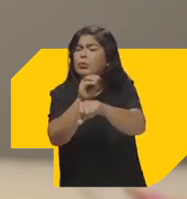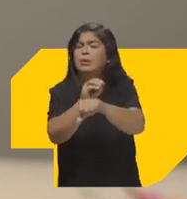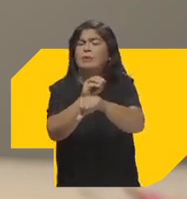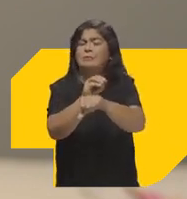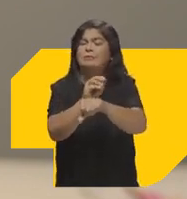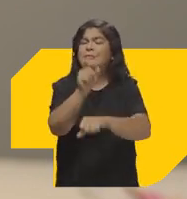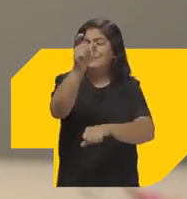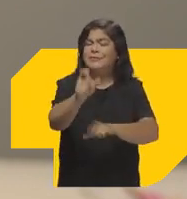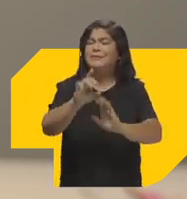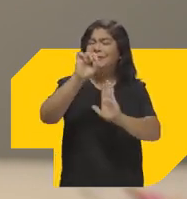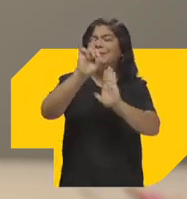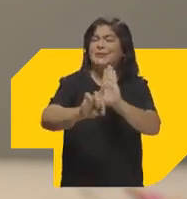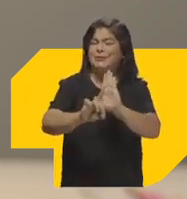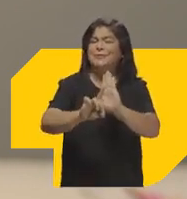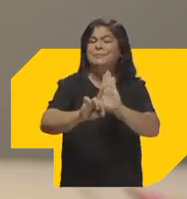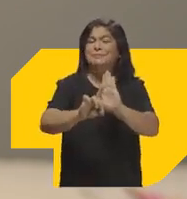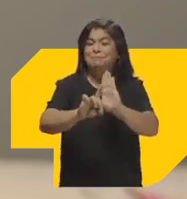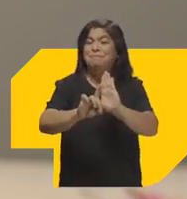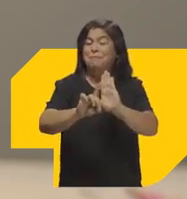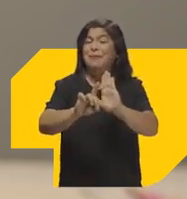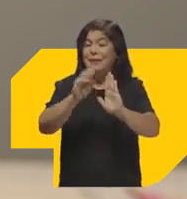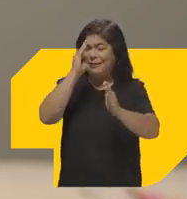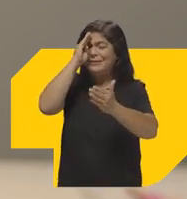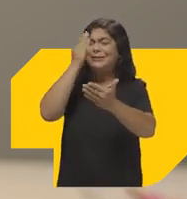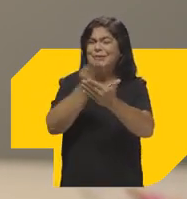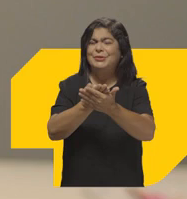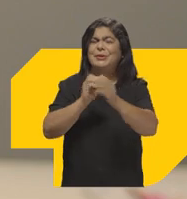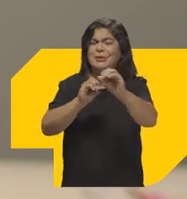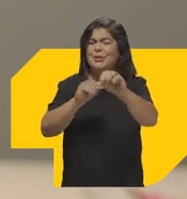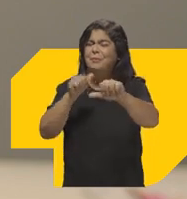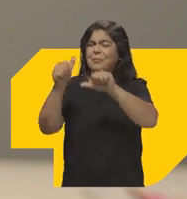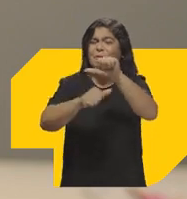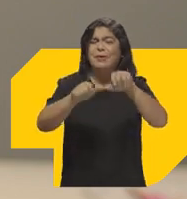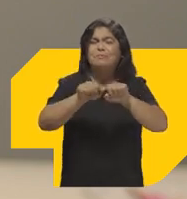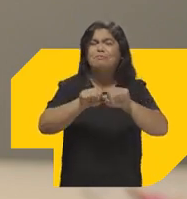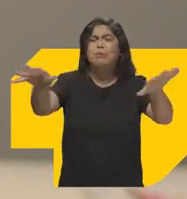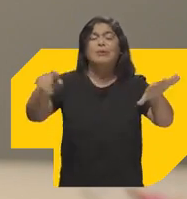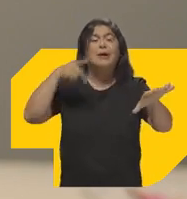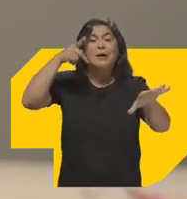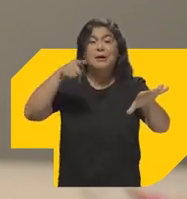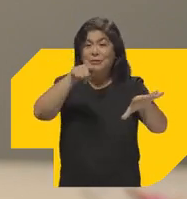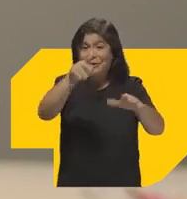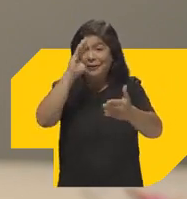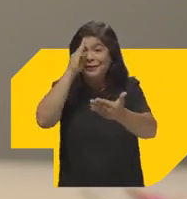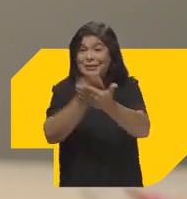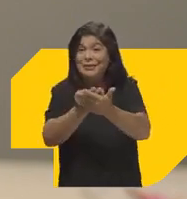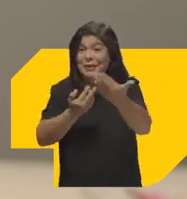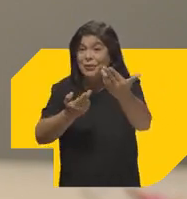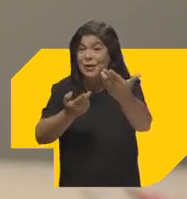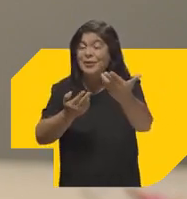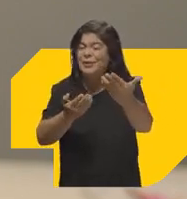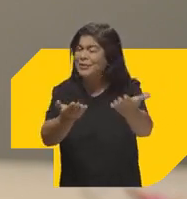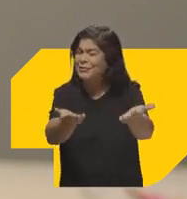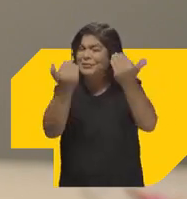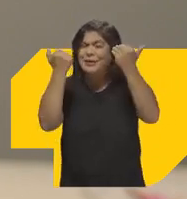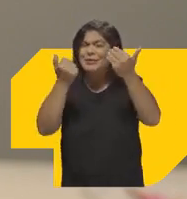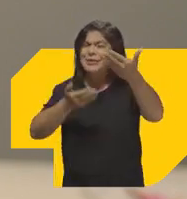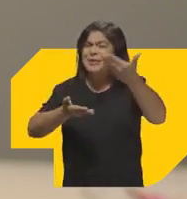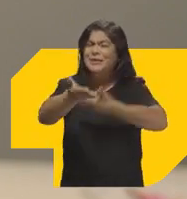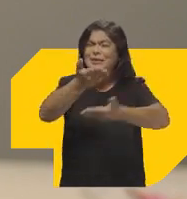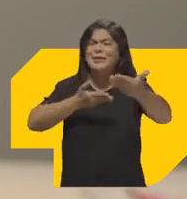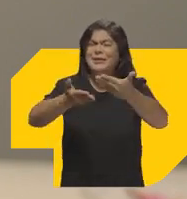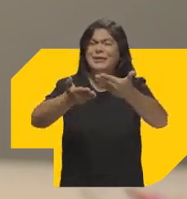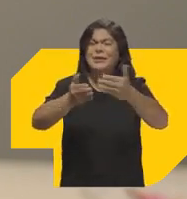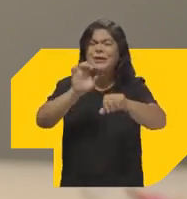Que o seu filho, a sua filha merece Eu acredito que a educação é o caminho Para mudar a Paraíba Se você também acredita